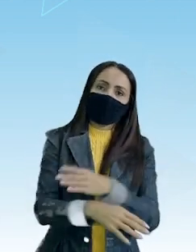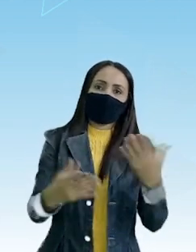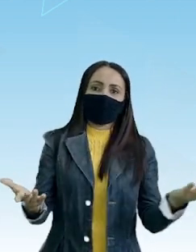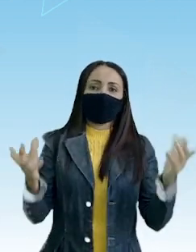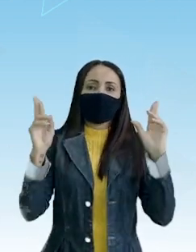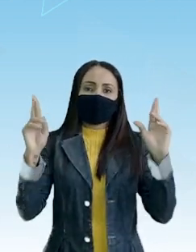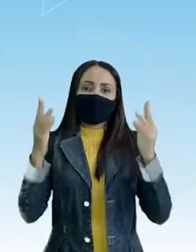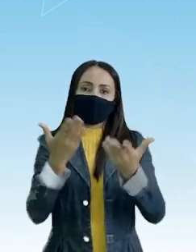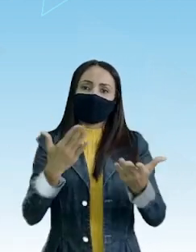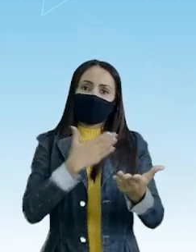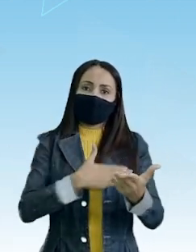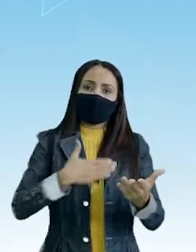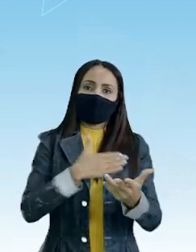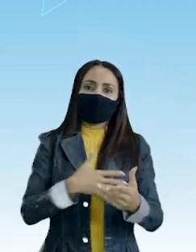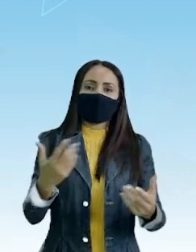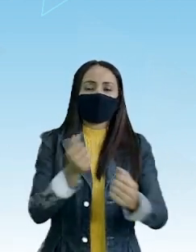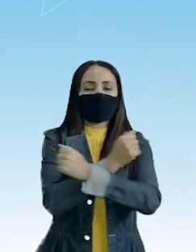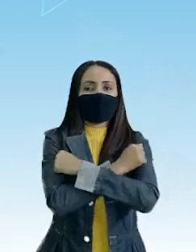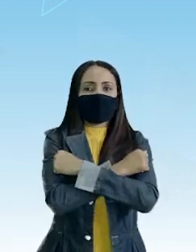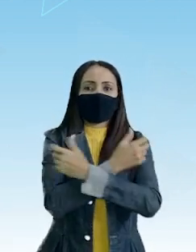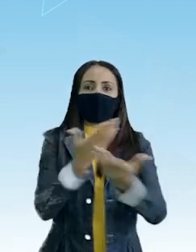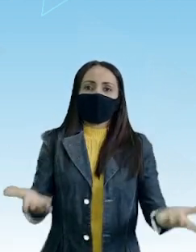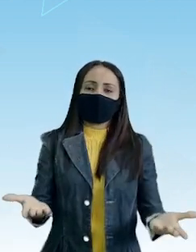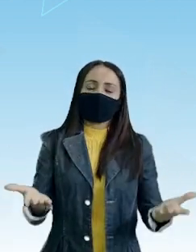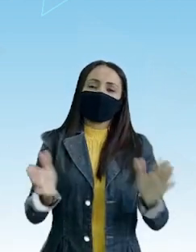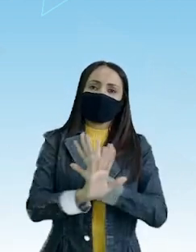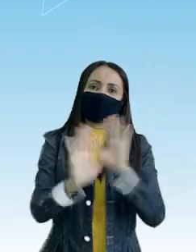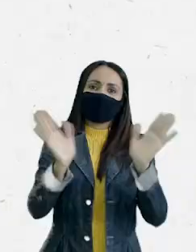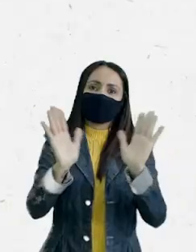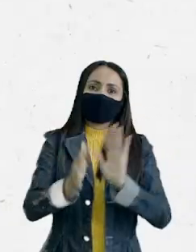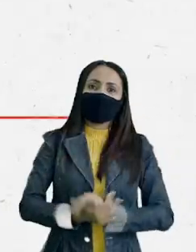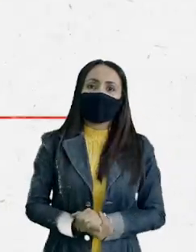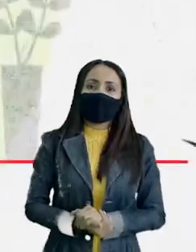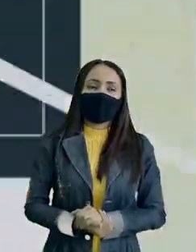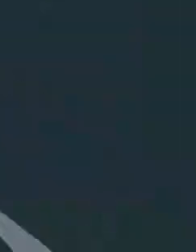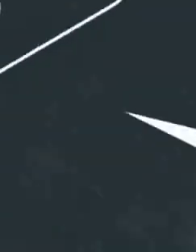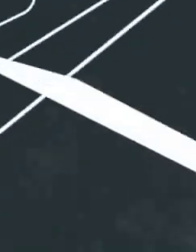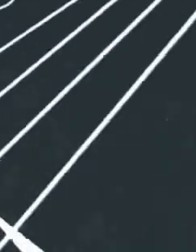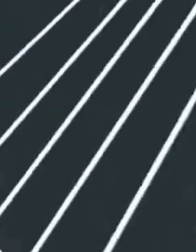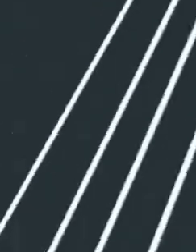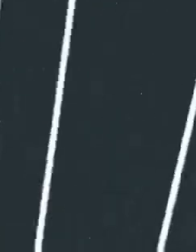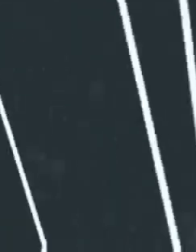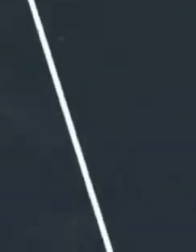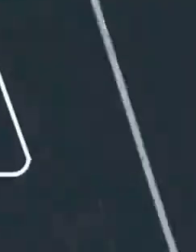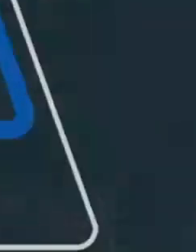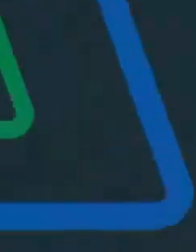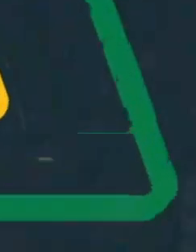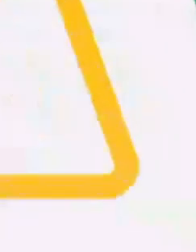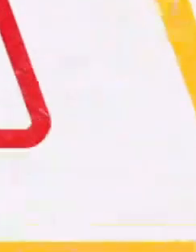que vocês Tenham gostado Um forte abraço Professor Robson Tchau Tchau Tchau Tchau